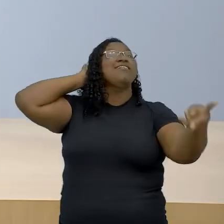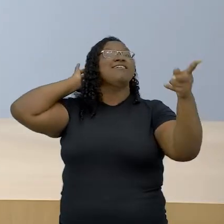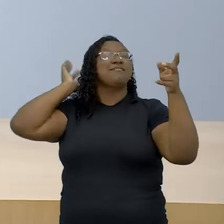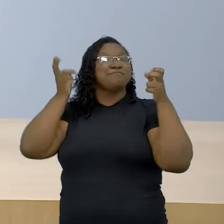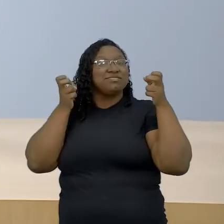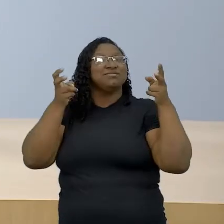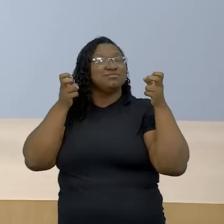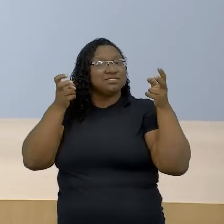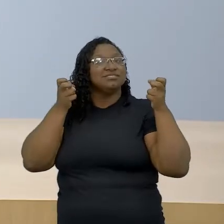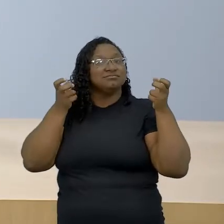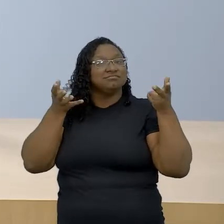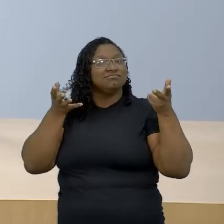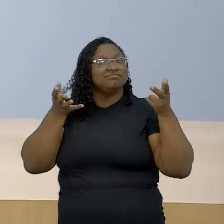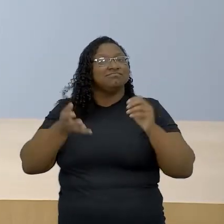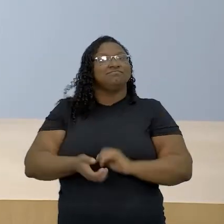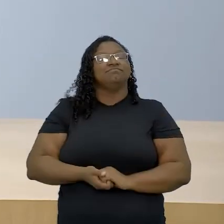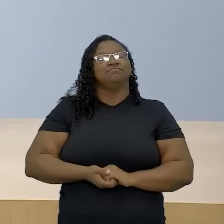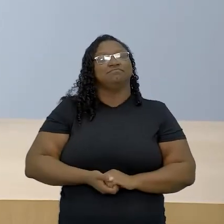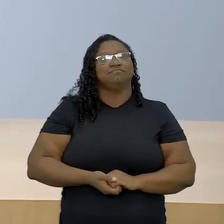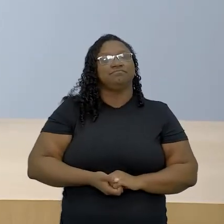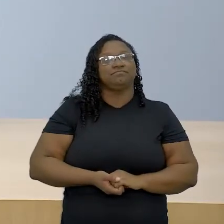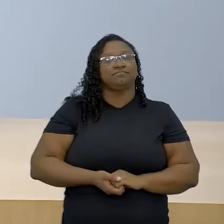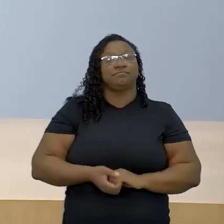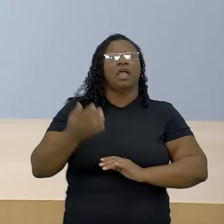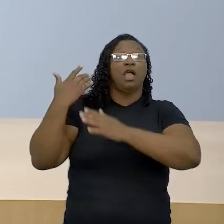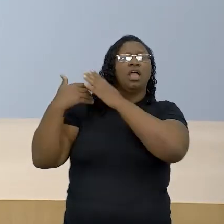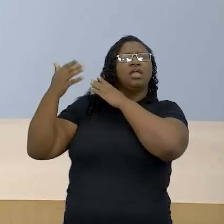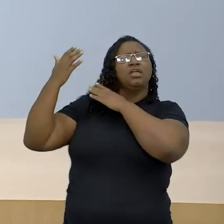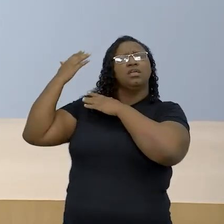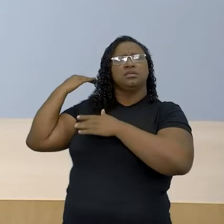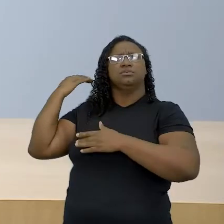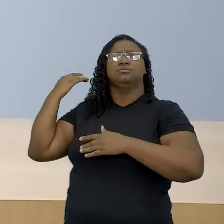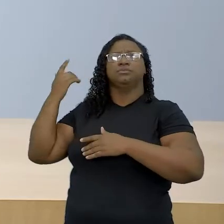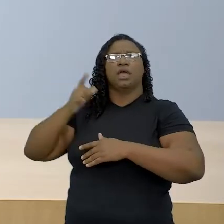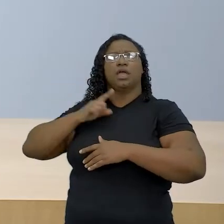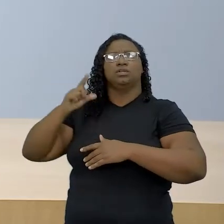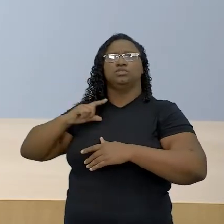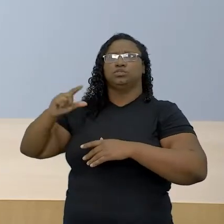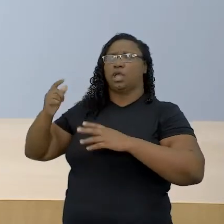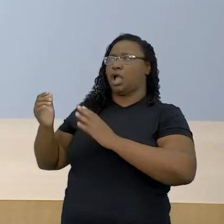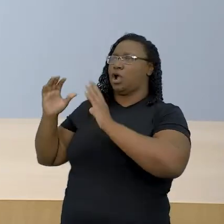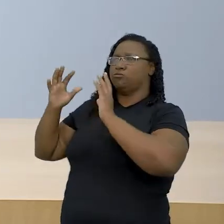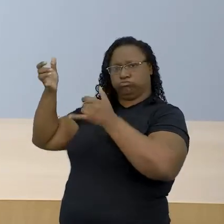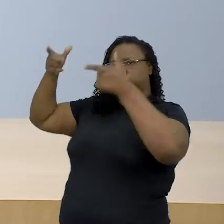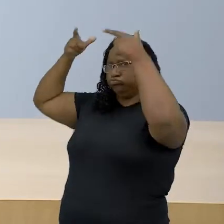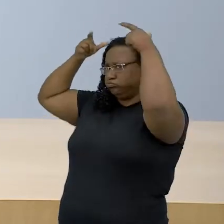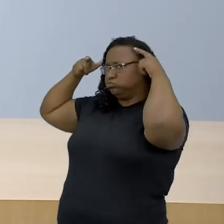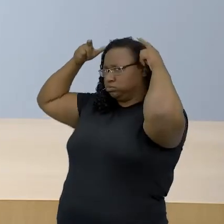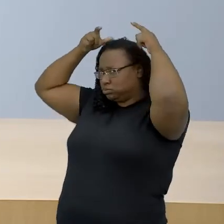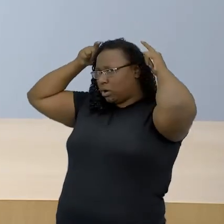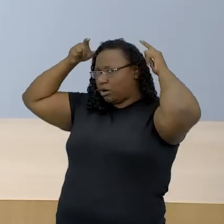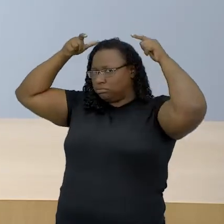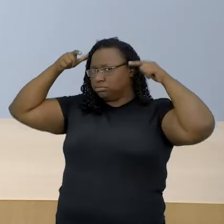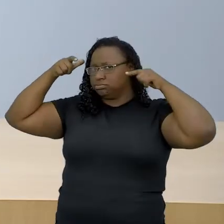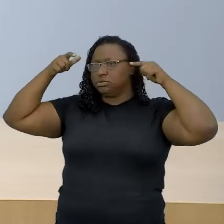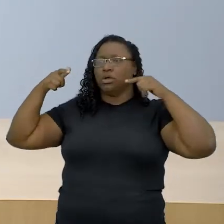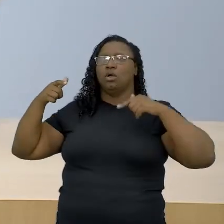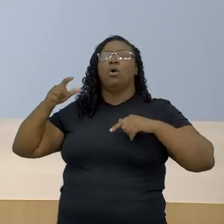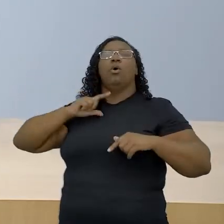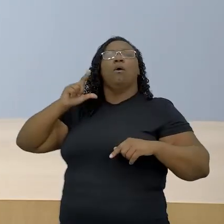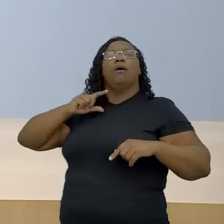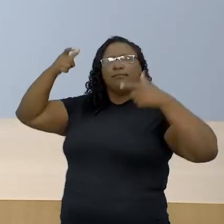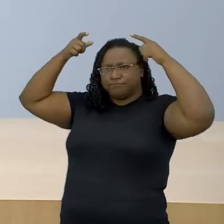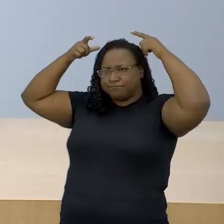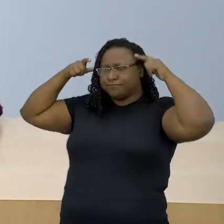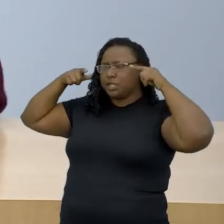bem, que é, olha só, lá quando existiam as monarquias, cabia o rei deixar viver e fazer morrer. Ele escolhia